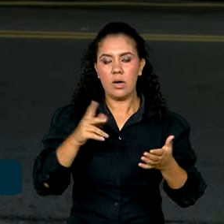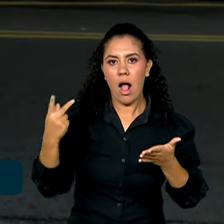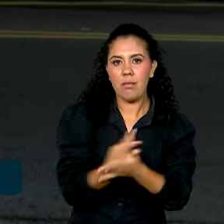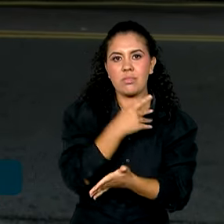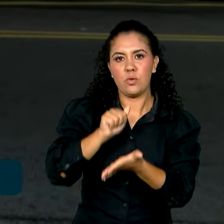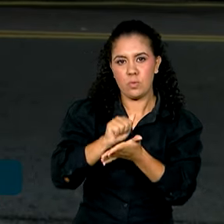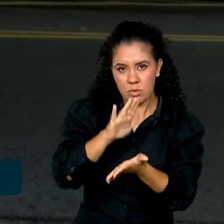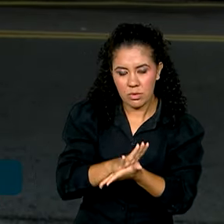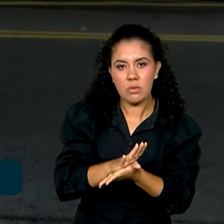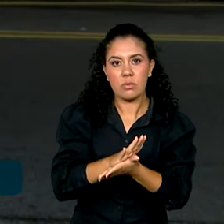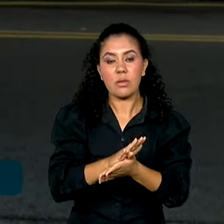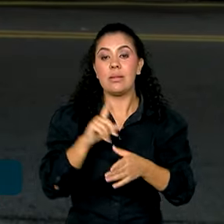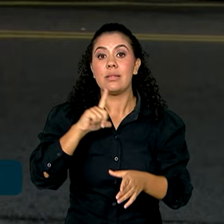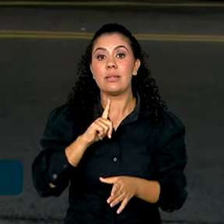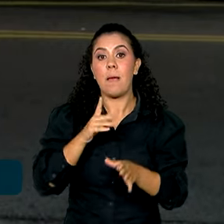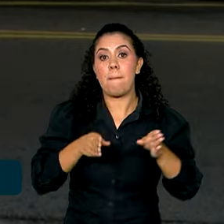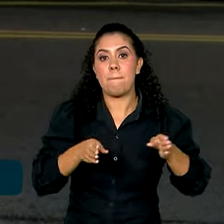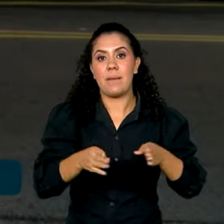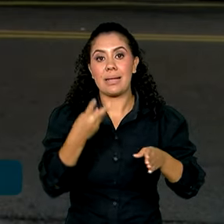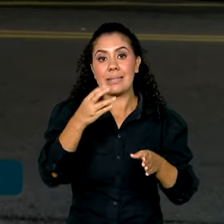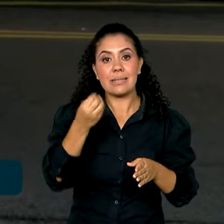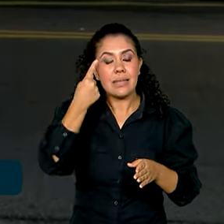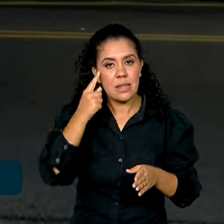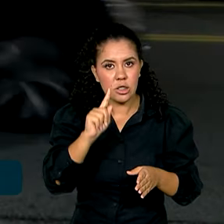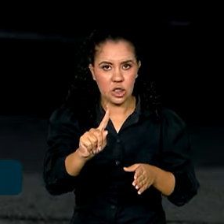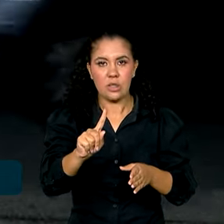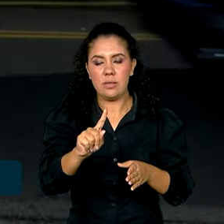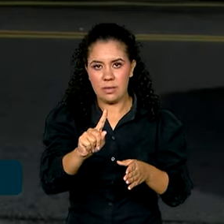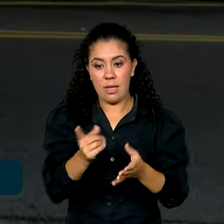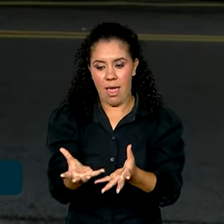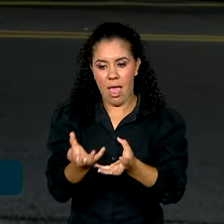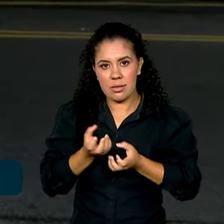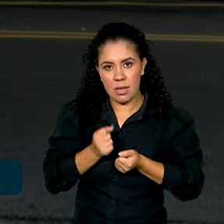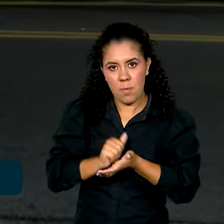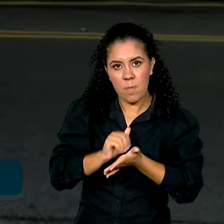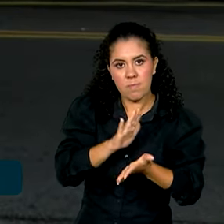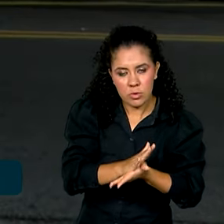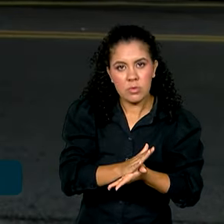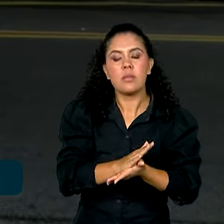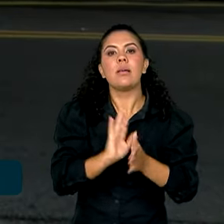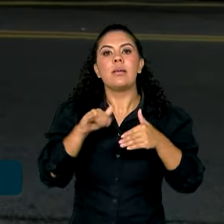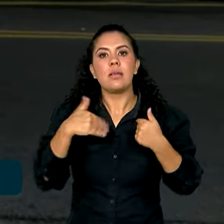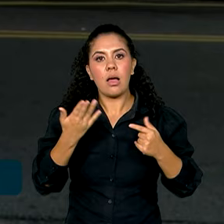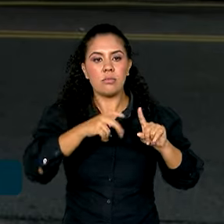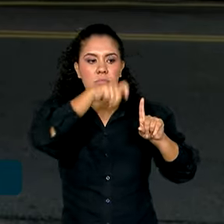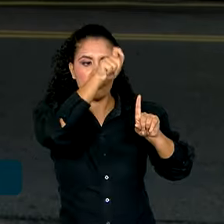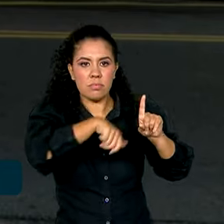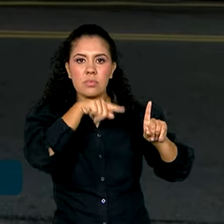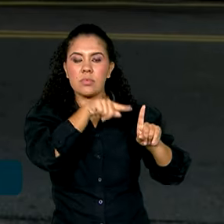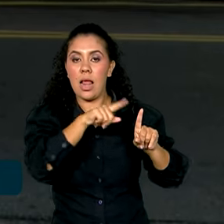contando até 30 dias a partir da notificação. Depois disso, o real infrator recebe uma